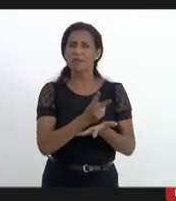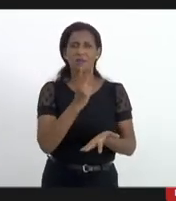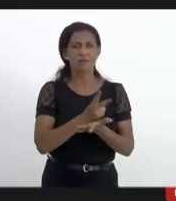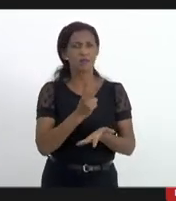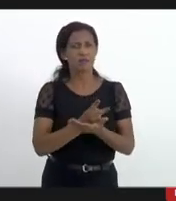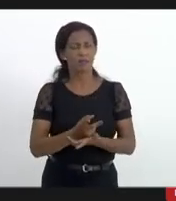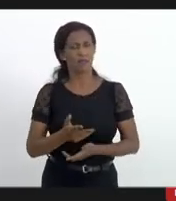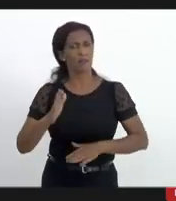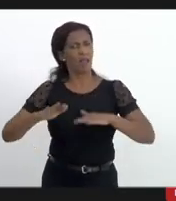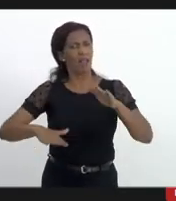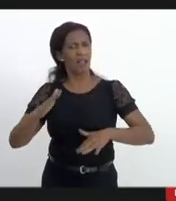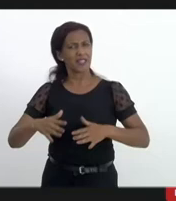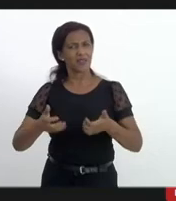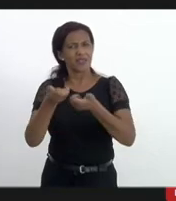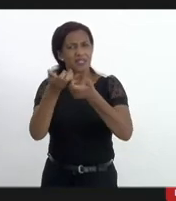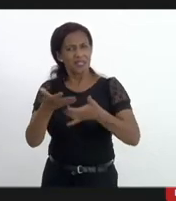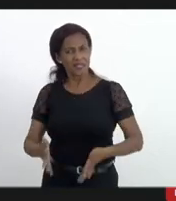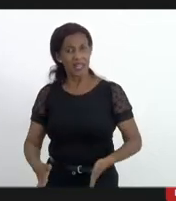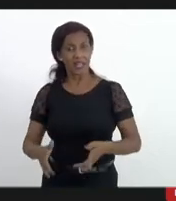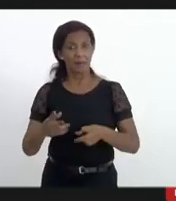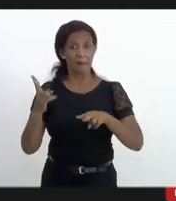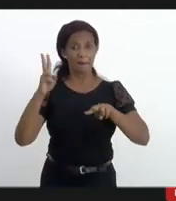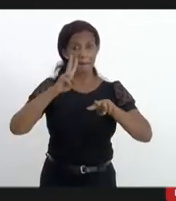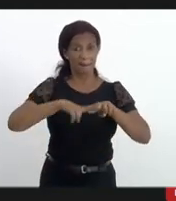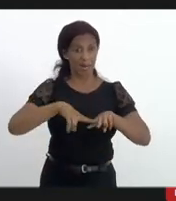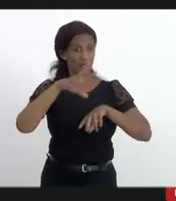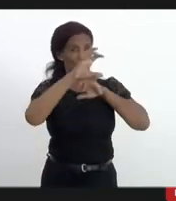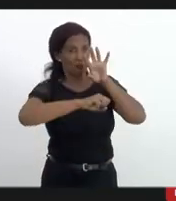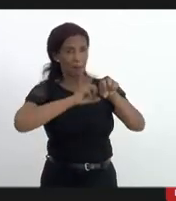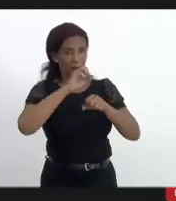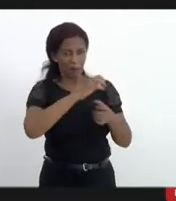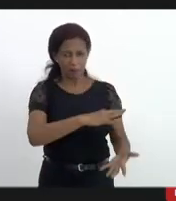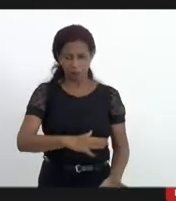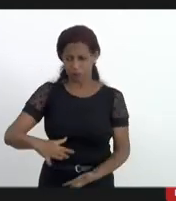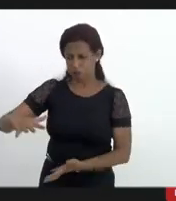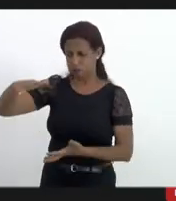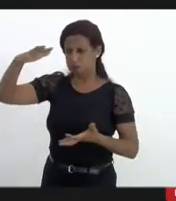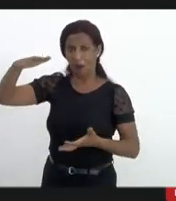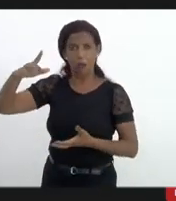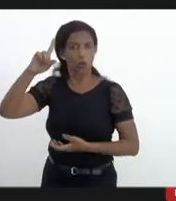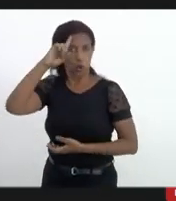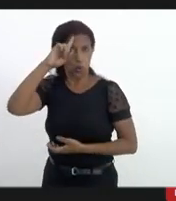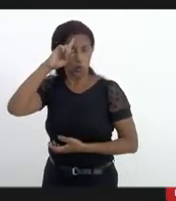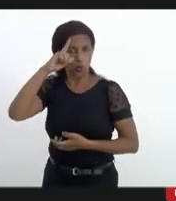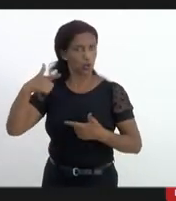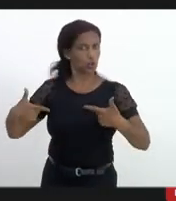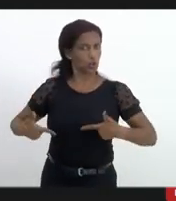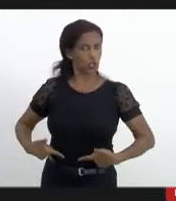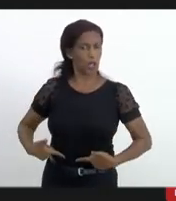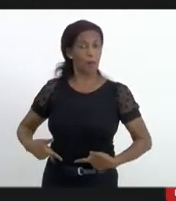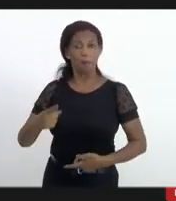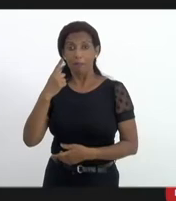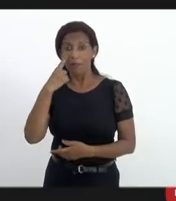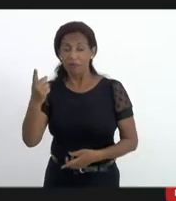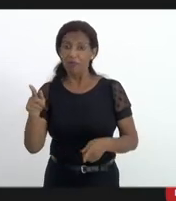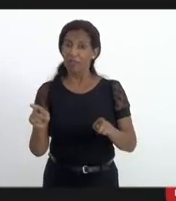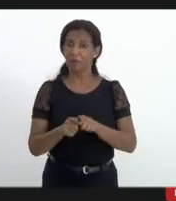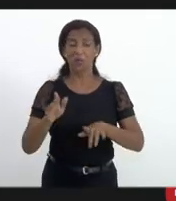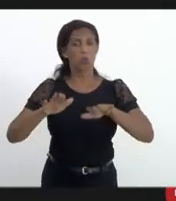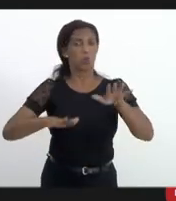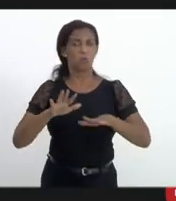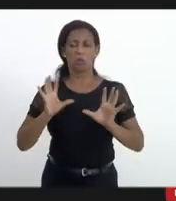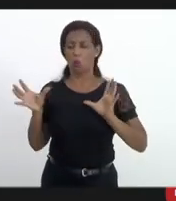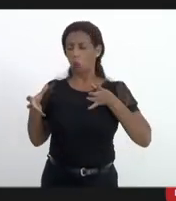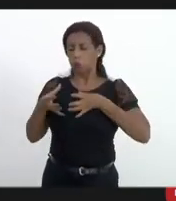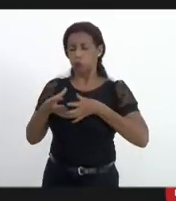era nem para celebrar mas essa quantidade de prisões e apreensões que a gente faz diariamente mas a gente vê que às vezes não depende só de